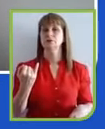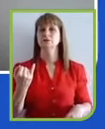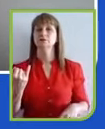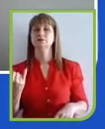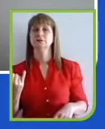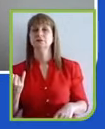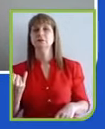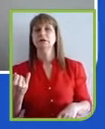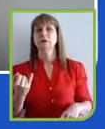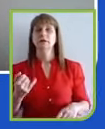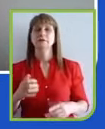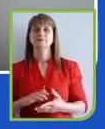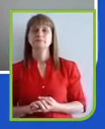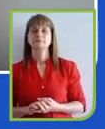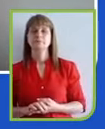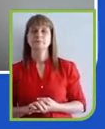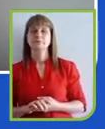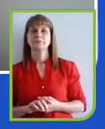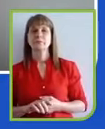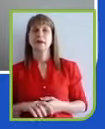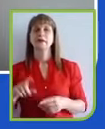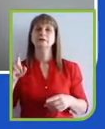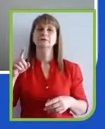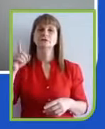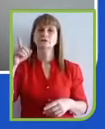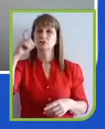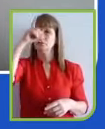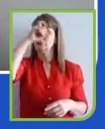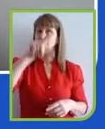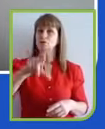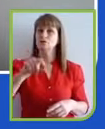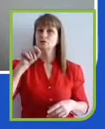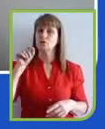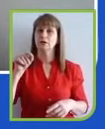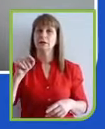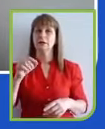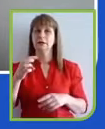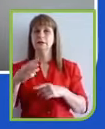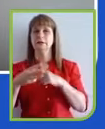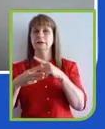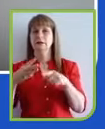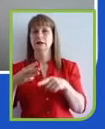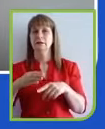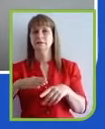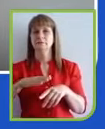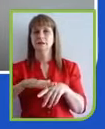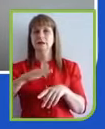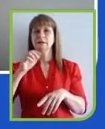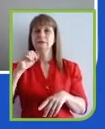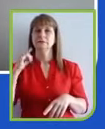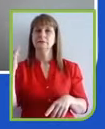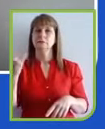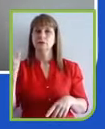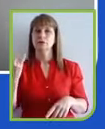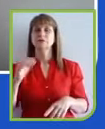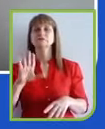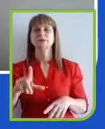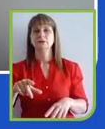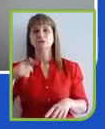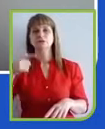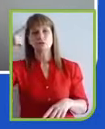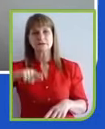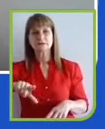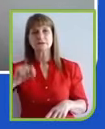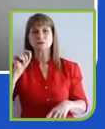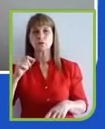opinião. É super difícil escolher as mais importantes, mas eu escolhi duas que eu queria falar hoje. Nas minhas outras participações eu falei